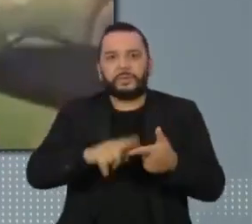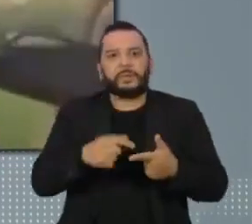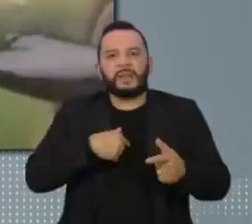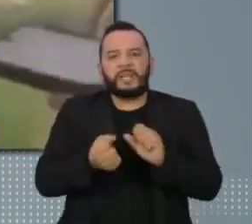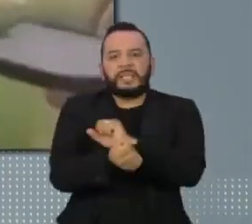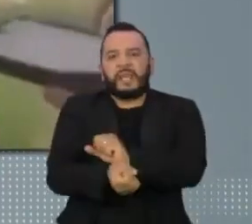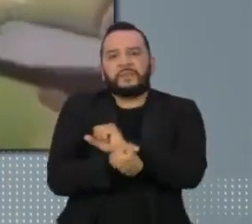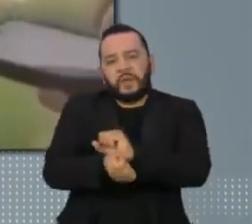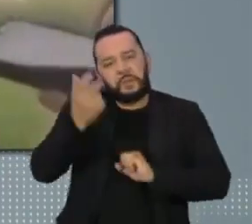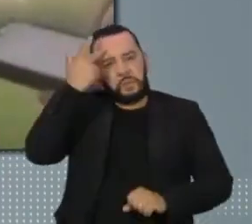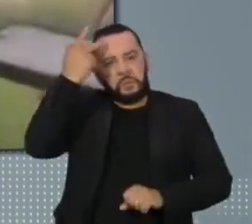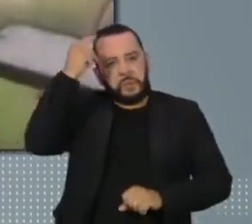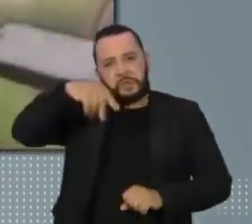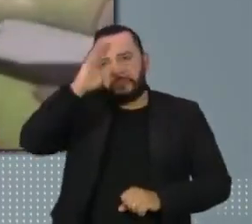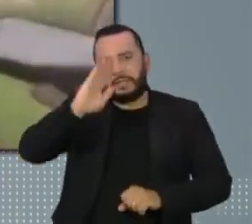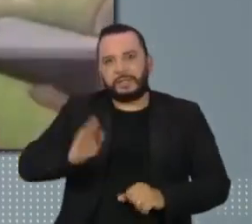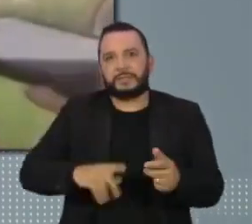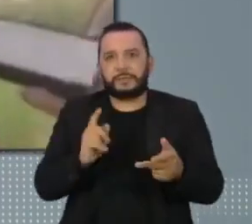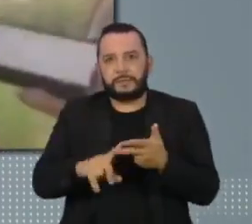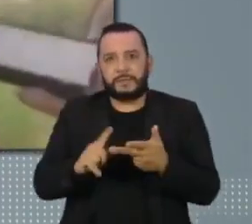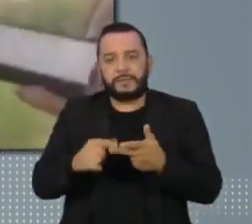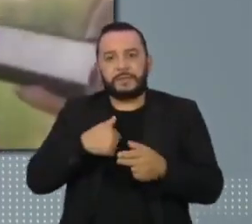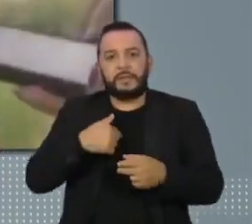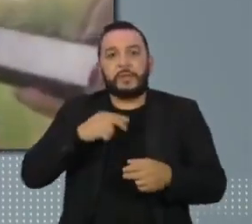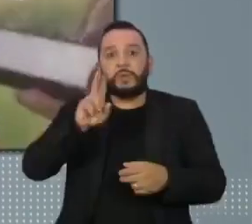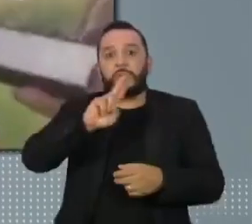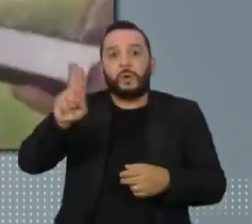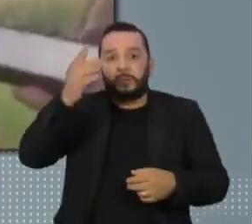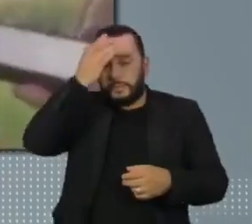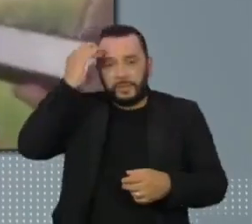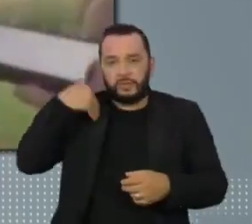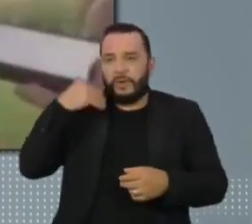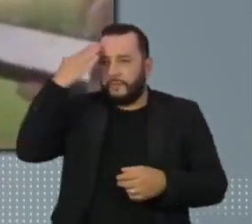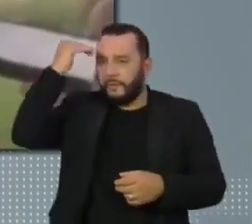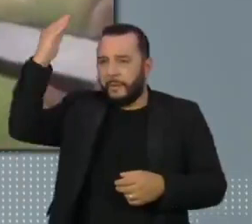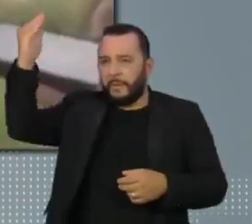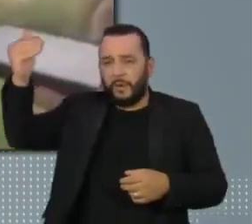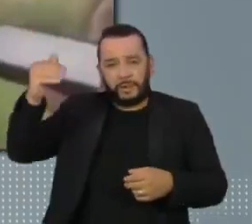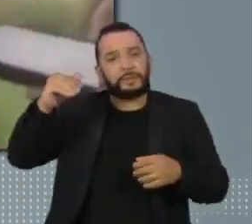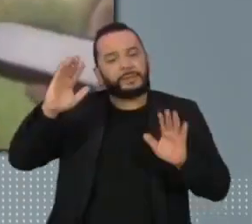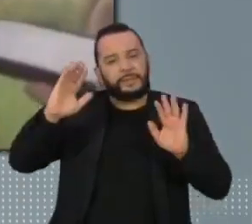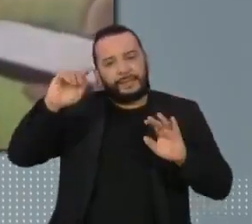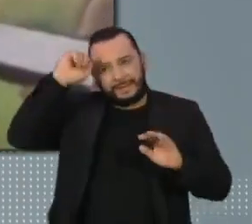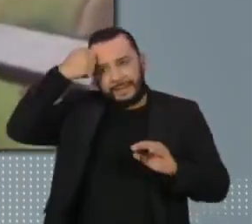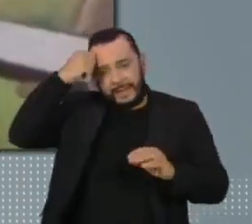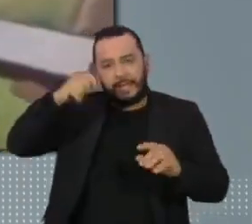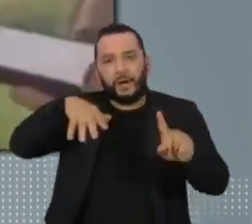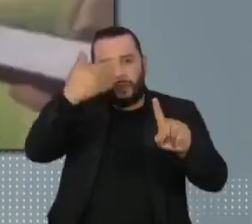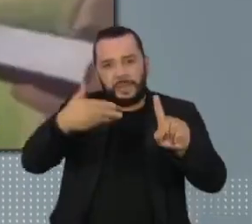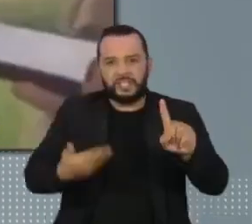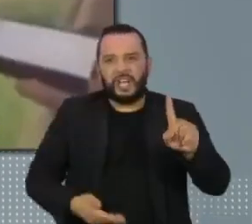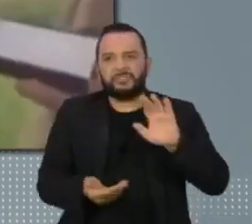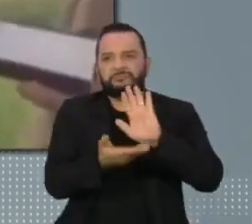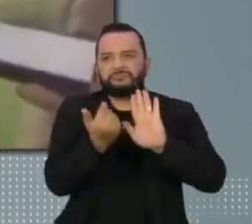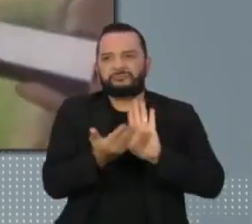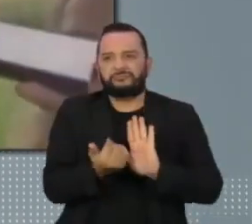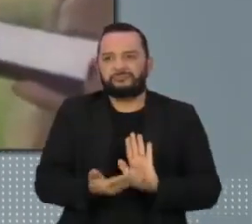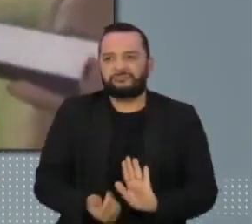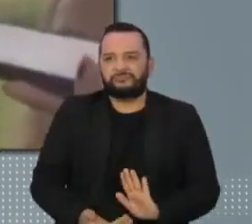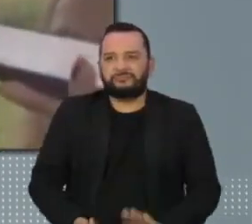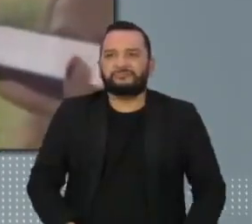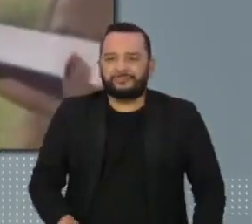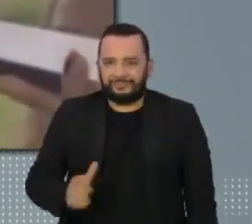escravidão no país e retirou vários nomes da lista de personalidades negras homenageadas pela Fundação.